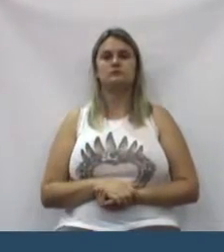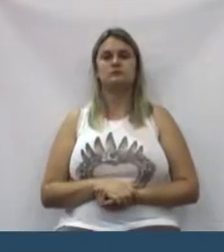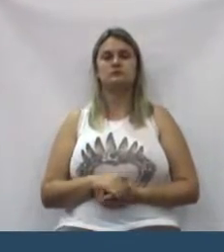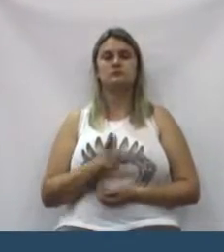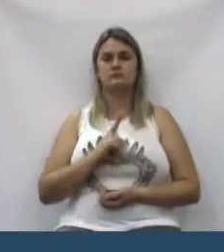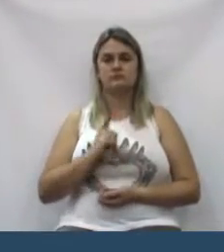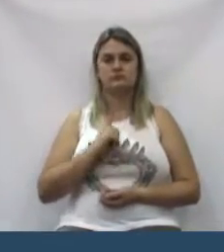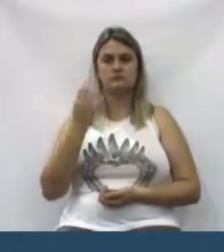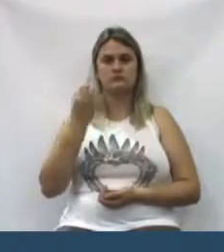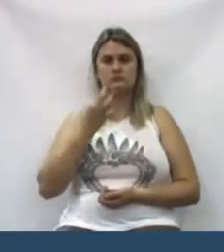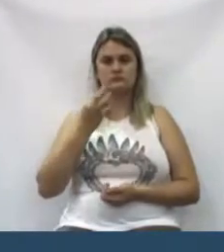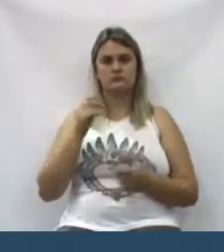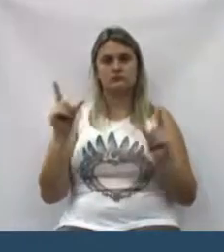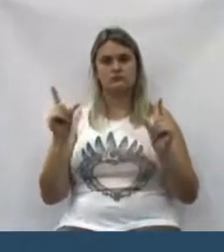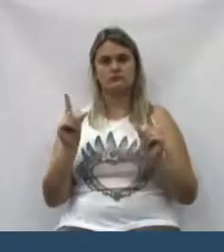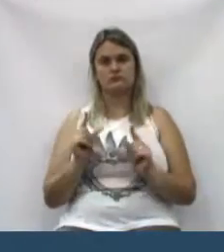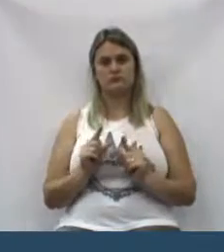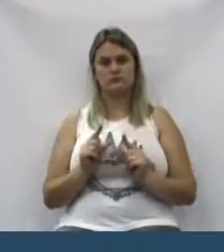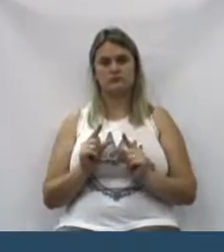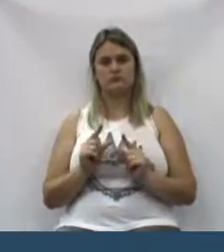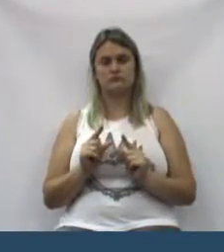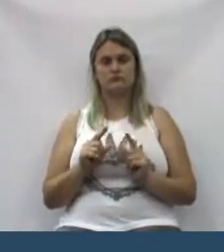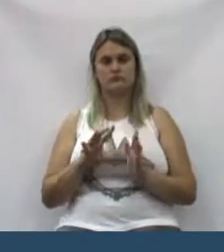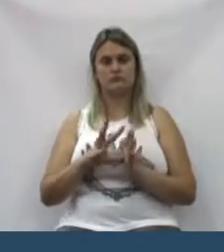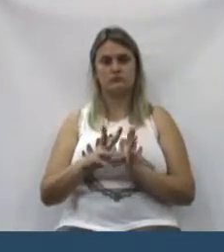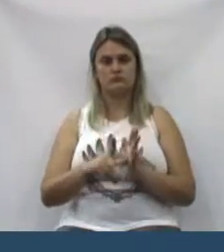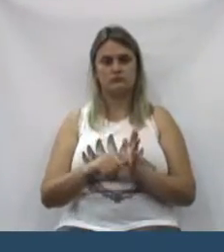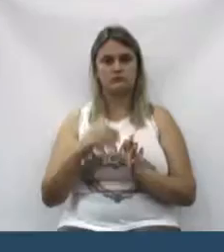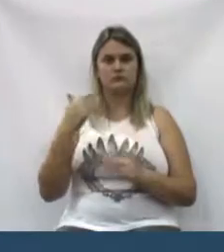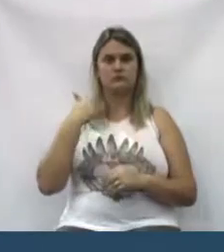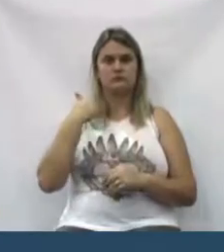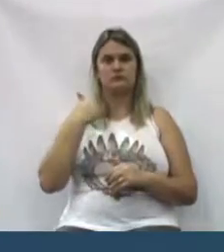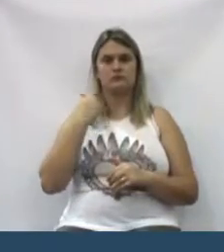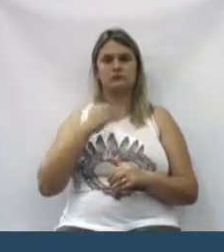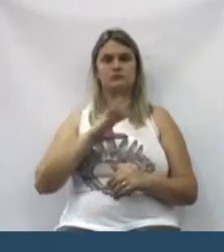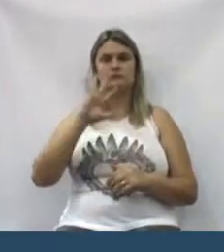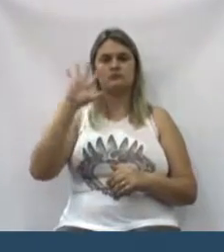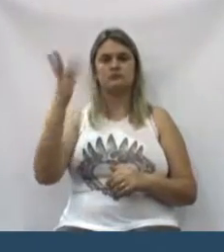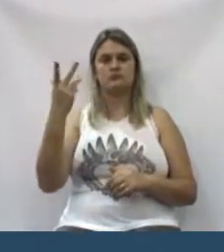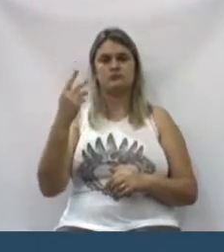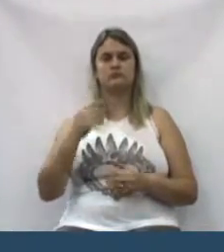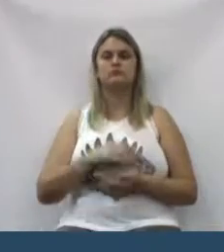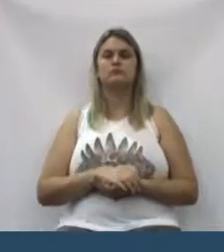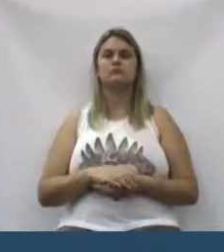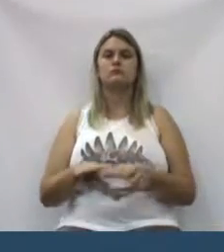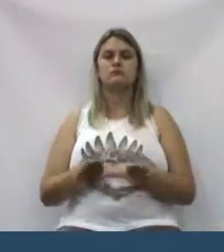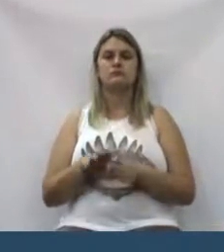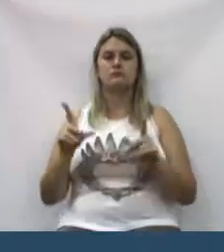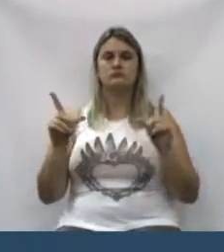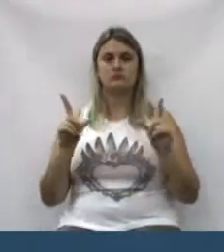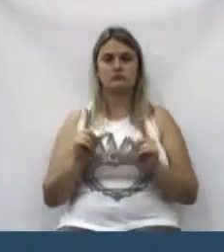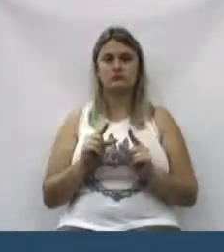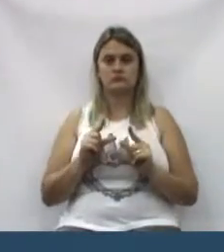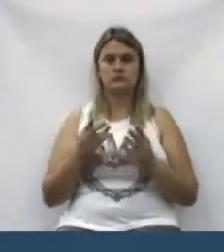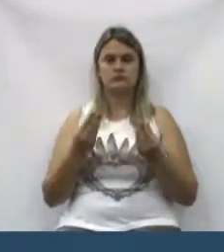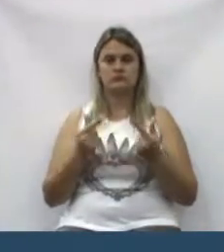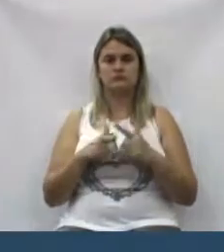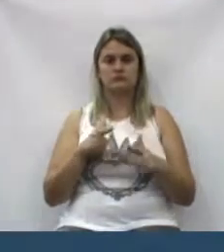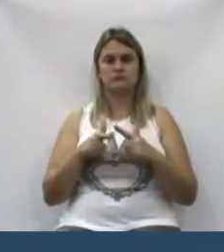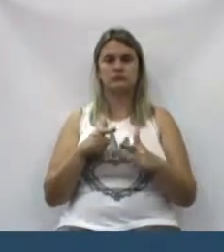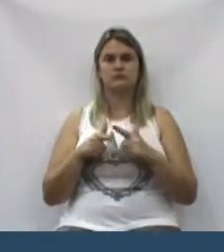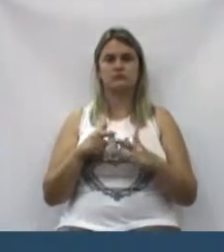certeza que vai diminuir o número de assalto a banco, que nem está acontecendo aqui na região. Vai diminuir muitas,